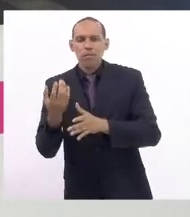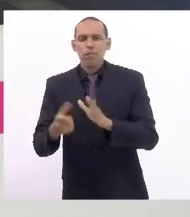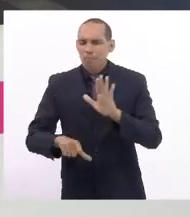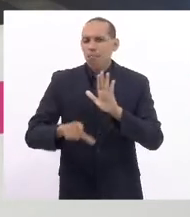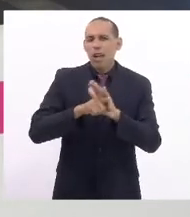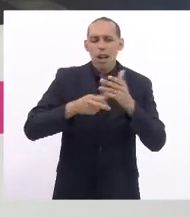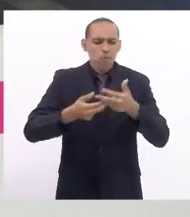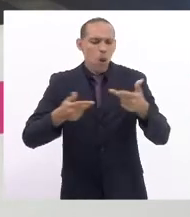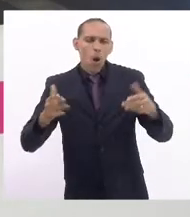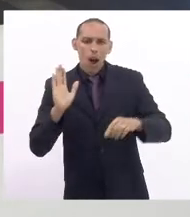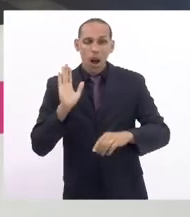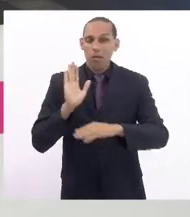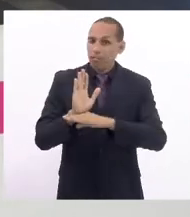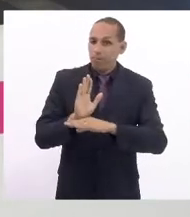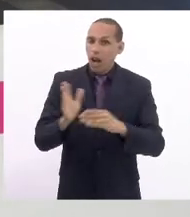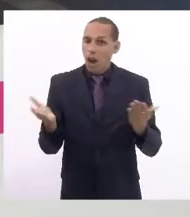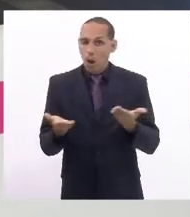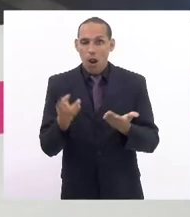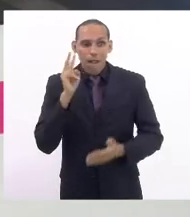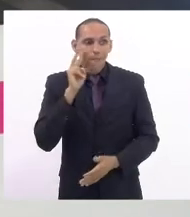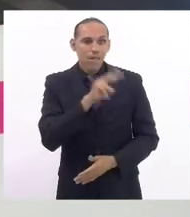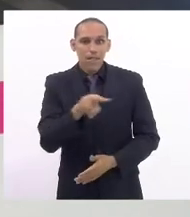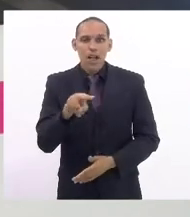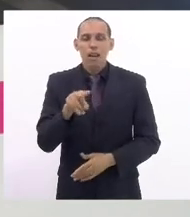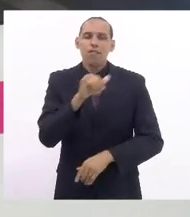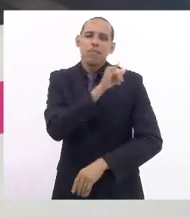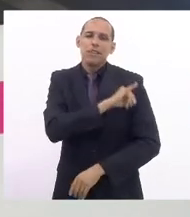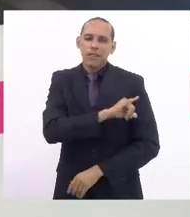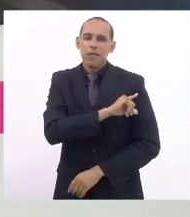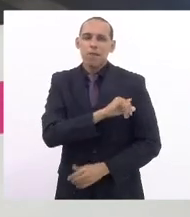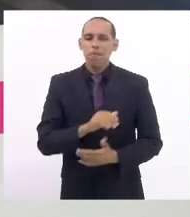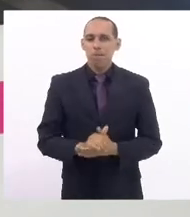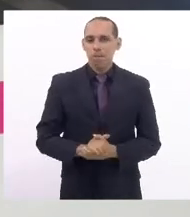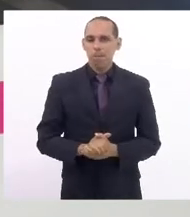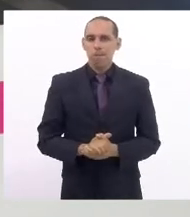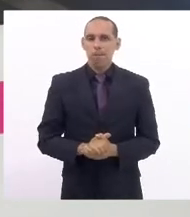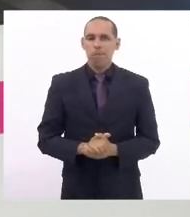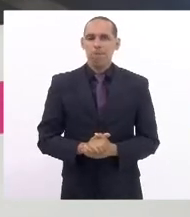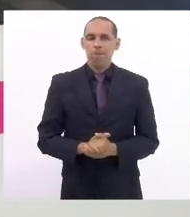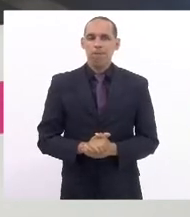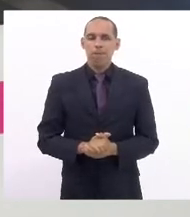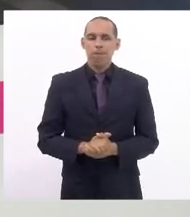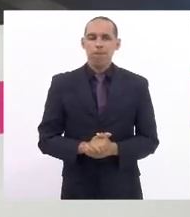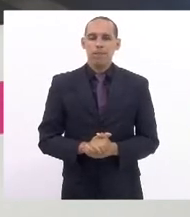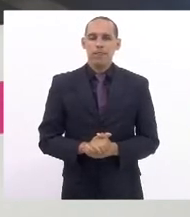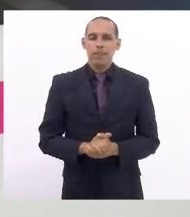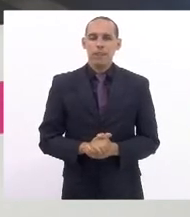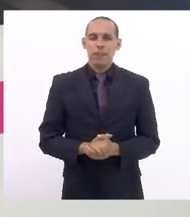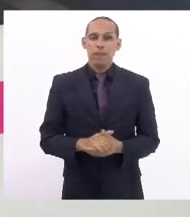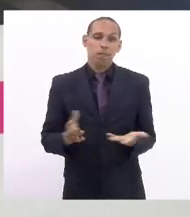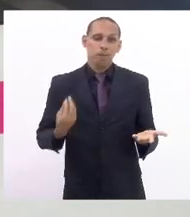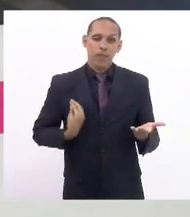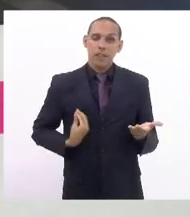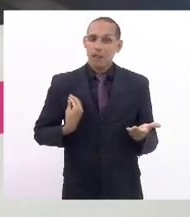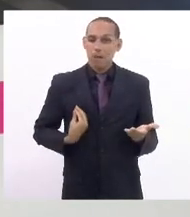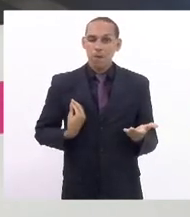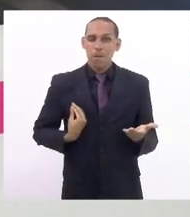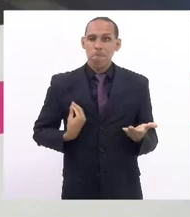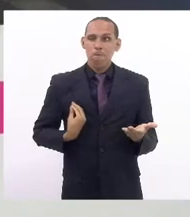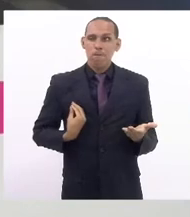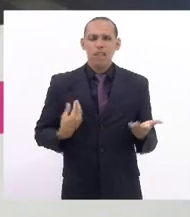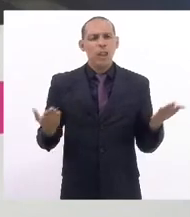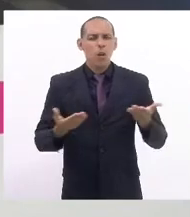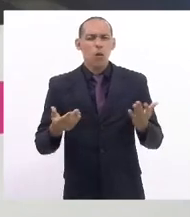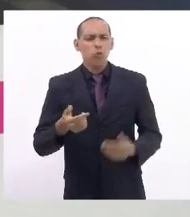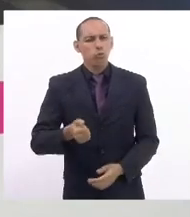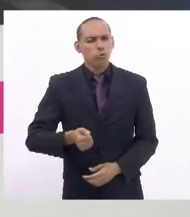a gente olha hoje por exemplo o estado do Rio de Janeiro e a presença somos 12